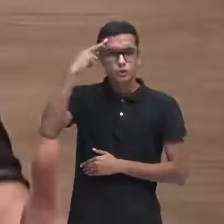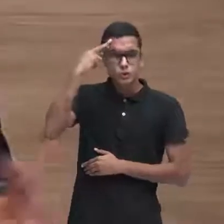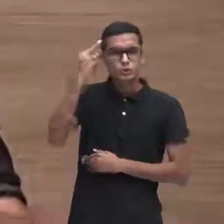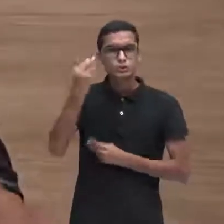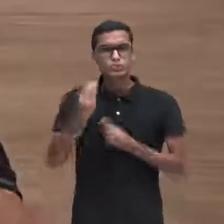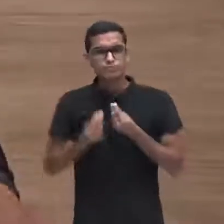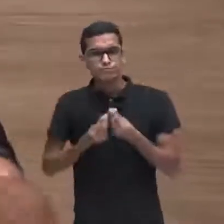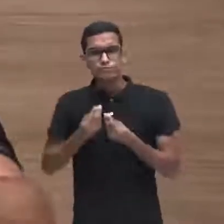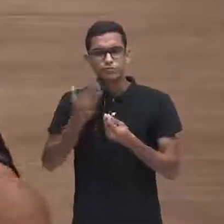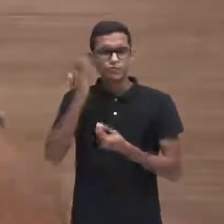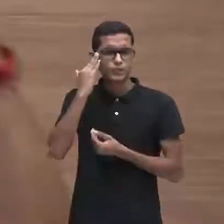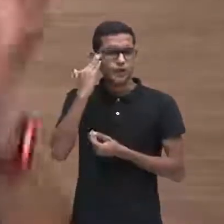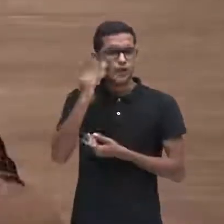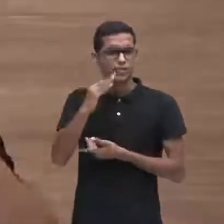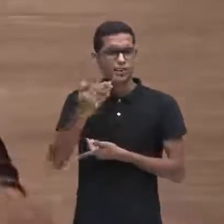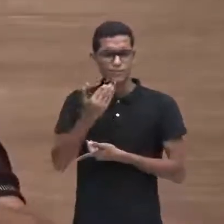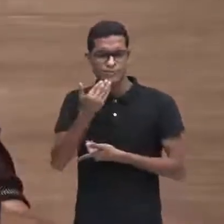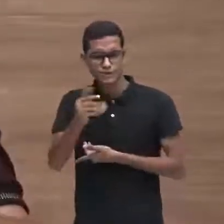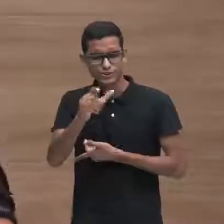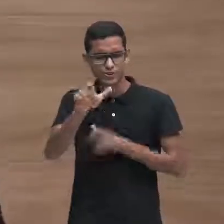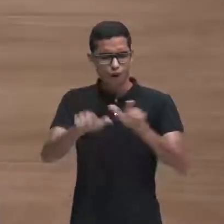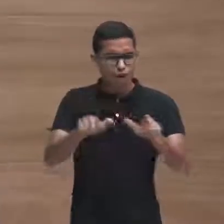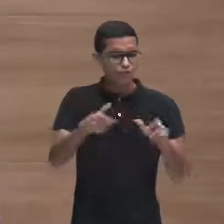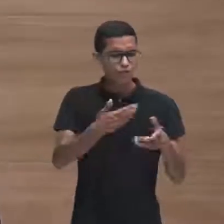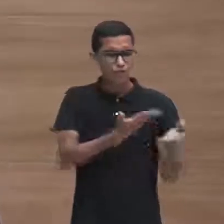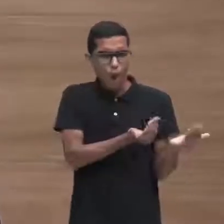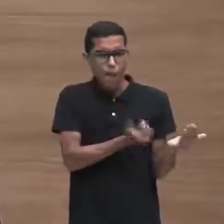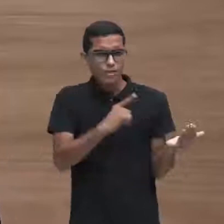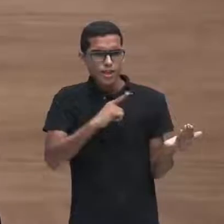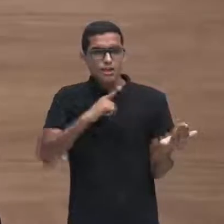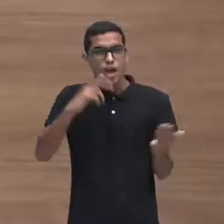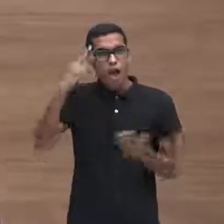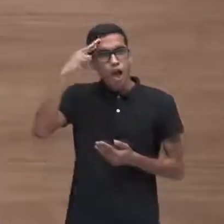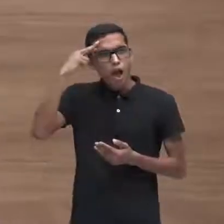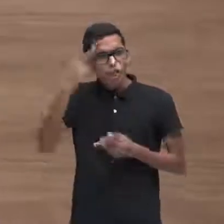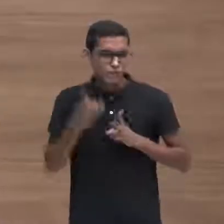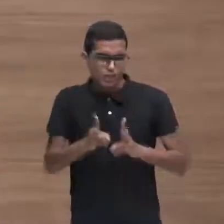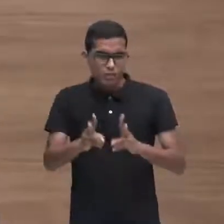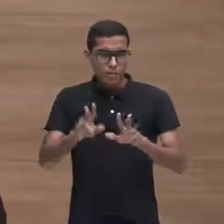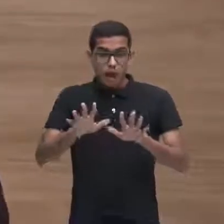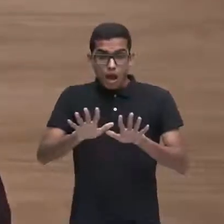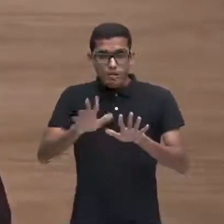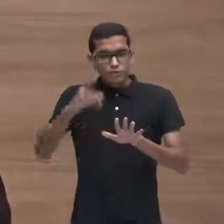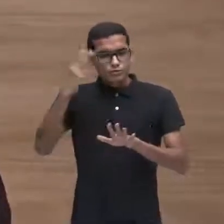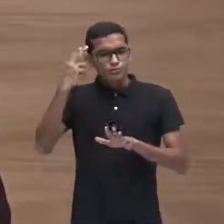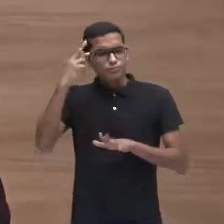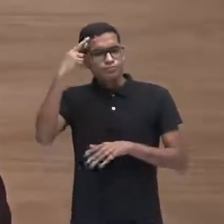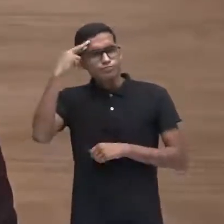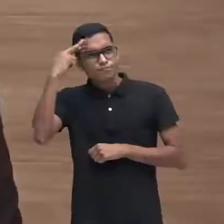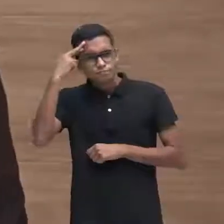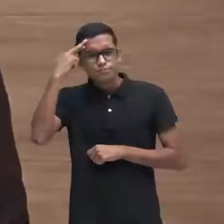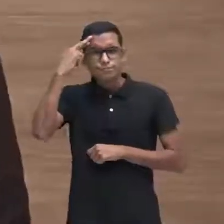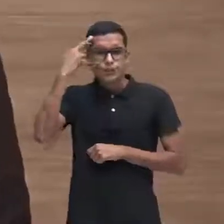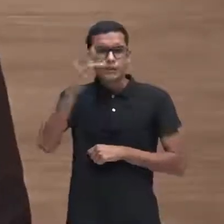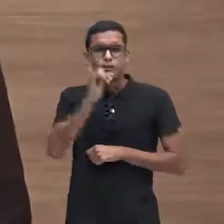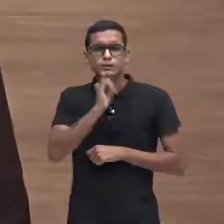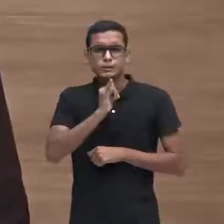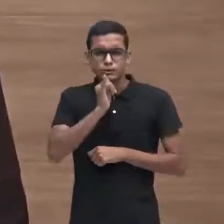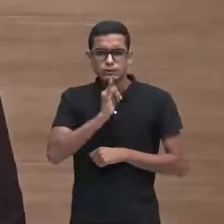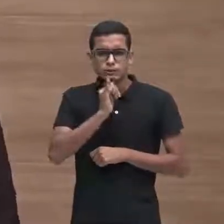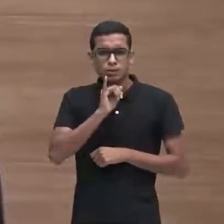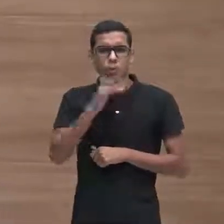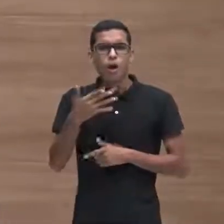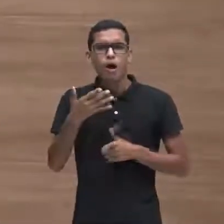que o adolescente fique refletindo não mas reflita então por exemplo quais as séries do